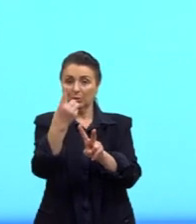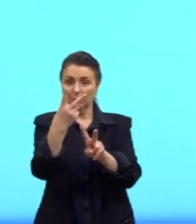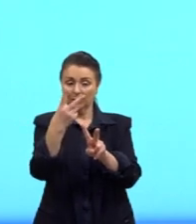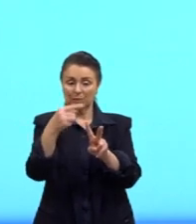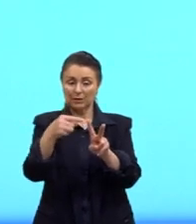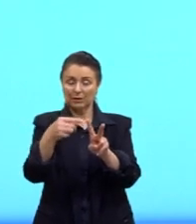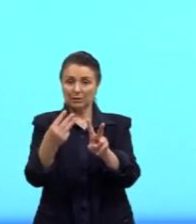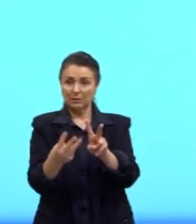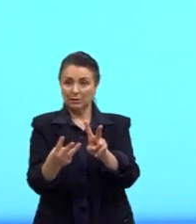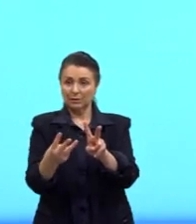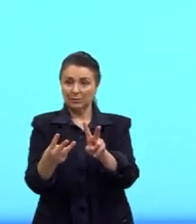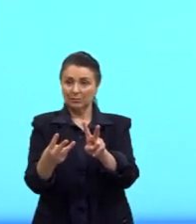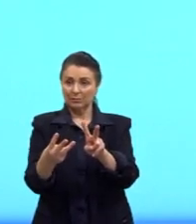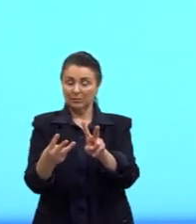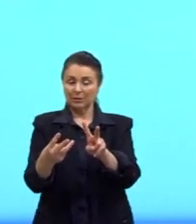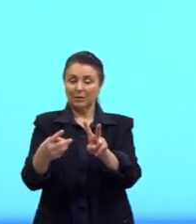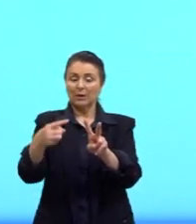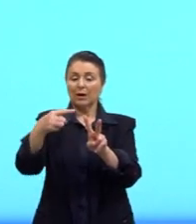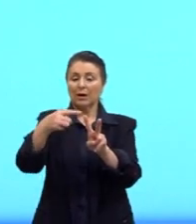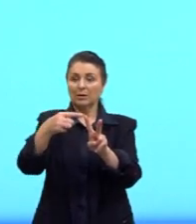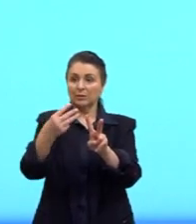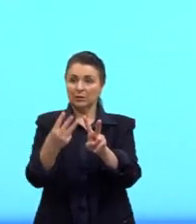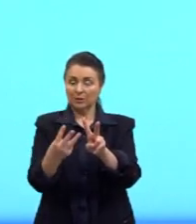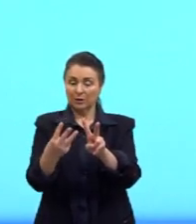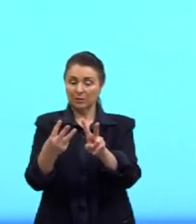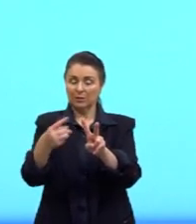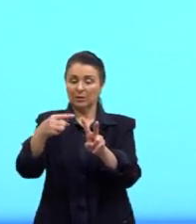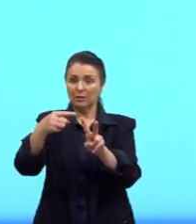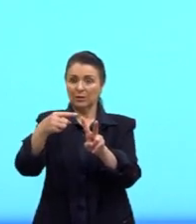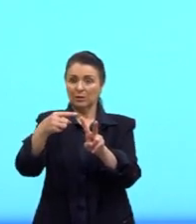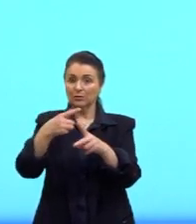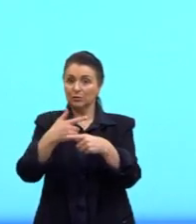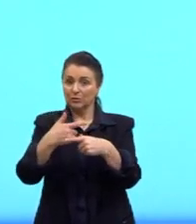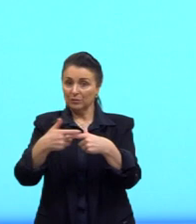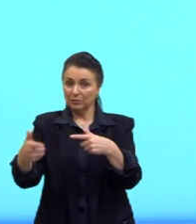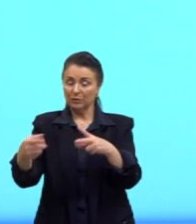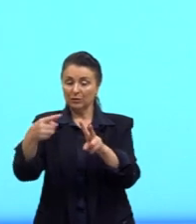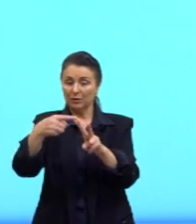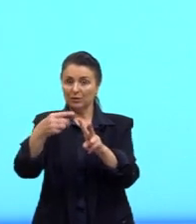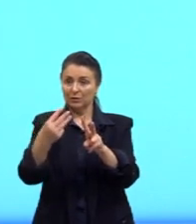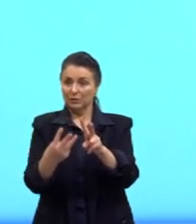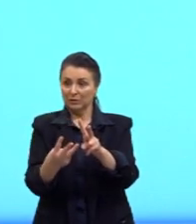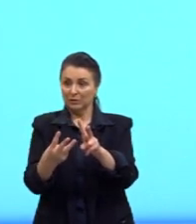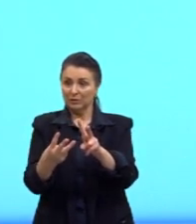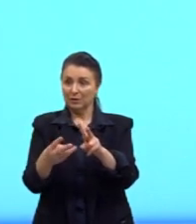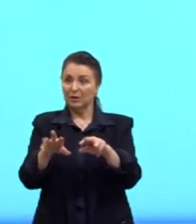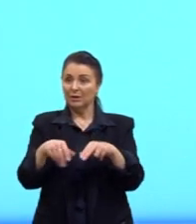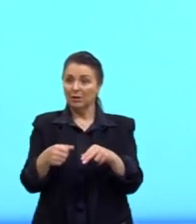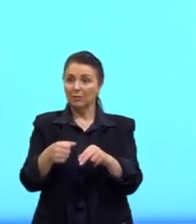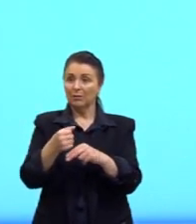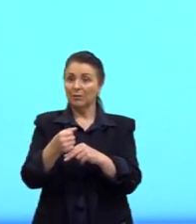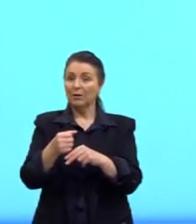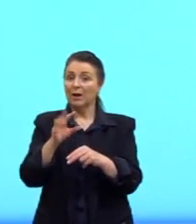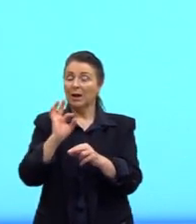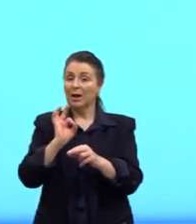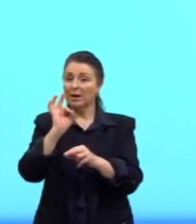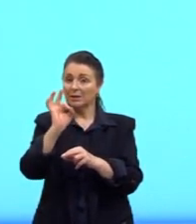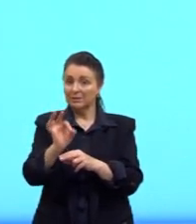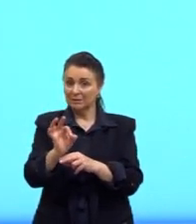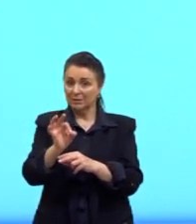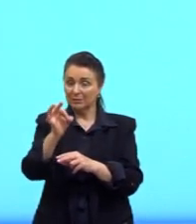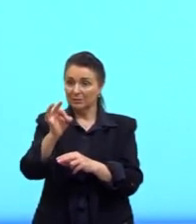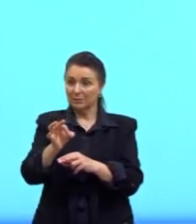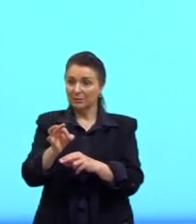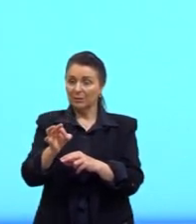raiz de 3 no denominador seria a raiz de 9 ou, então, o 3, né? Que é o resultado exato. Aqui, gente,